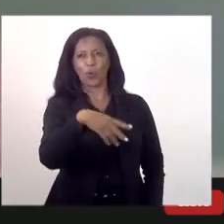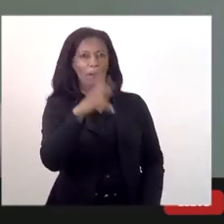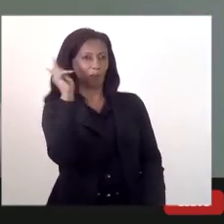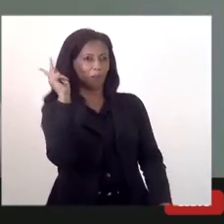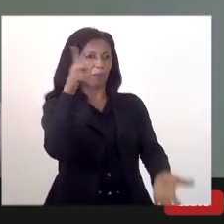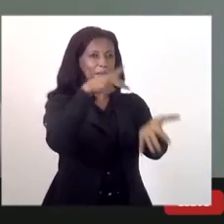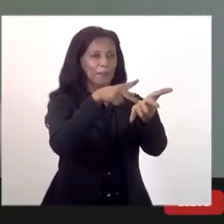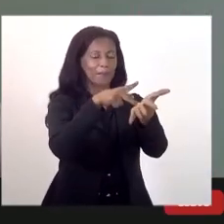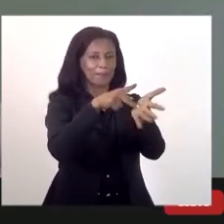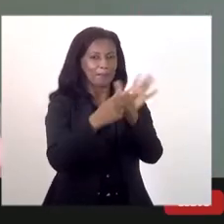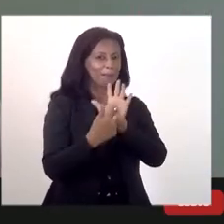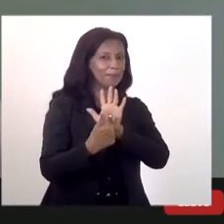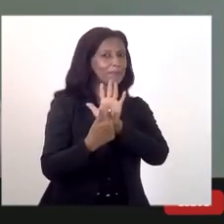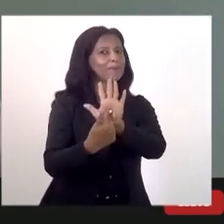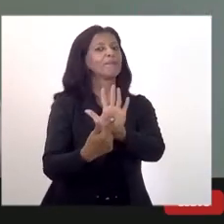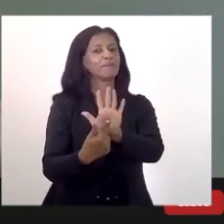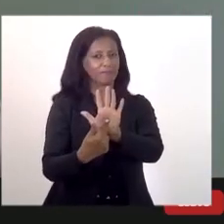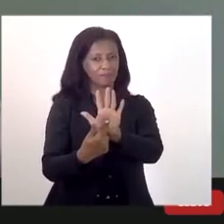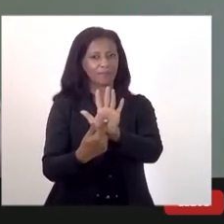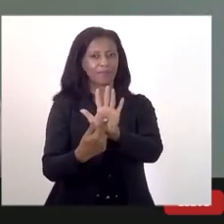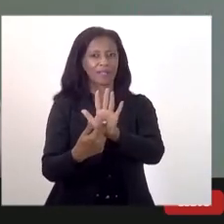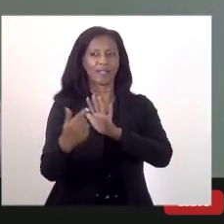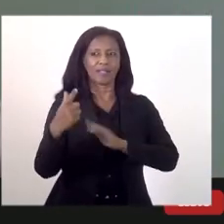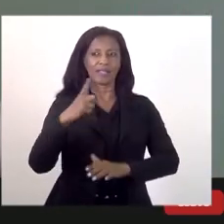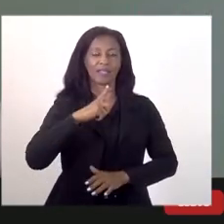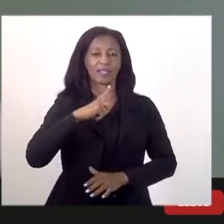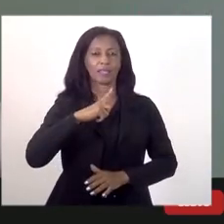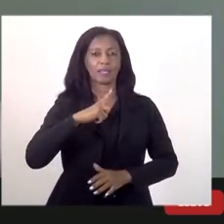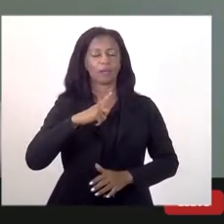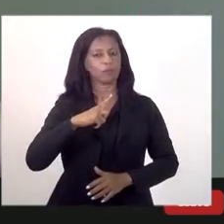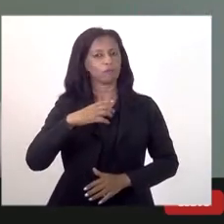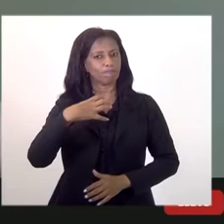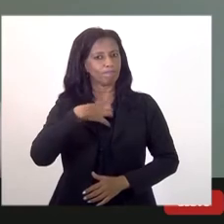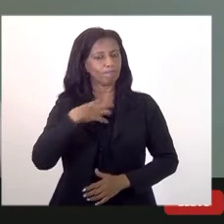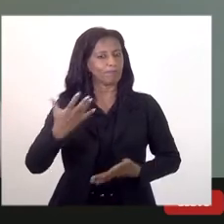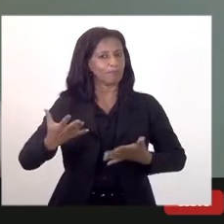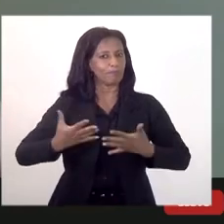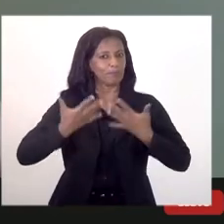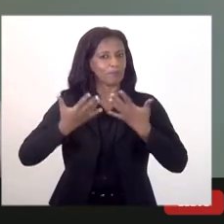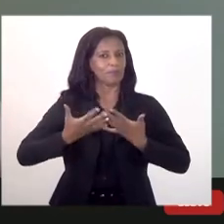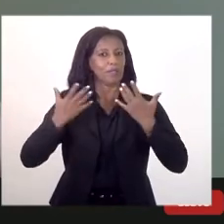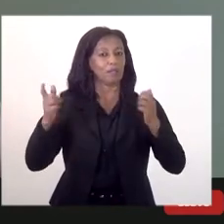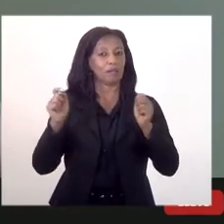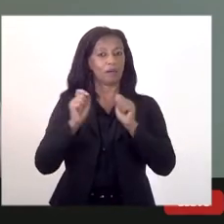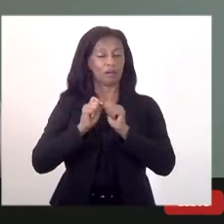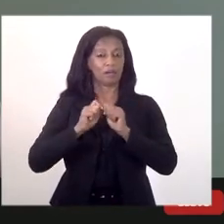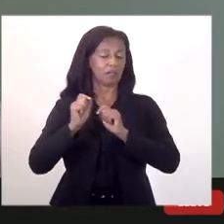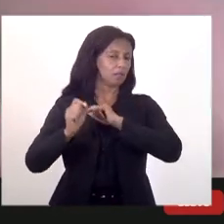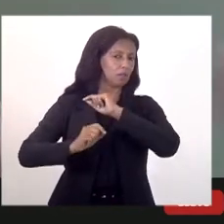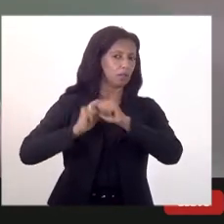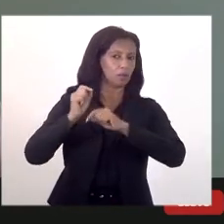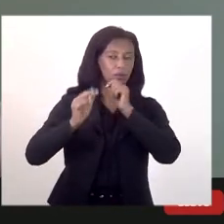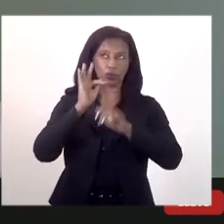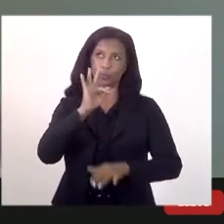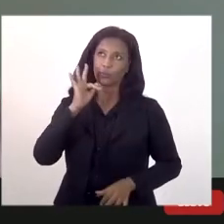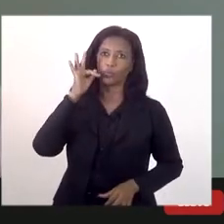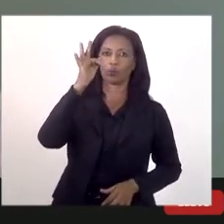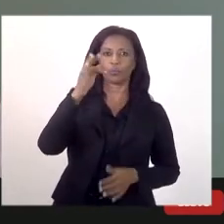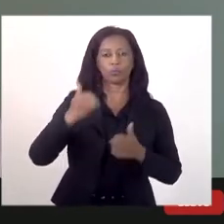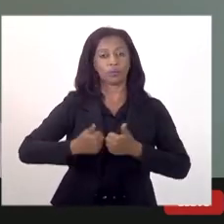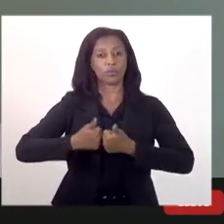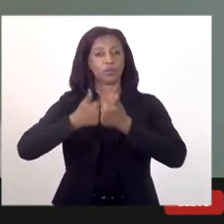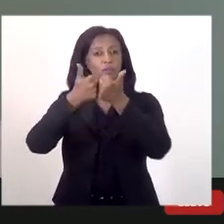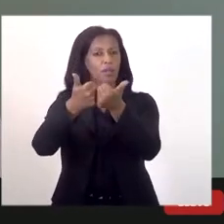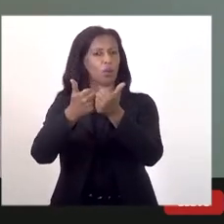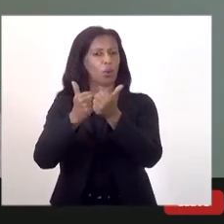real, digamos assim, e temos que ter otimismo, sim, para poder fazer com que o futuro seja melhor do que nós